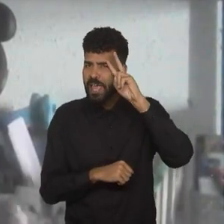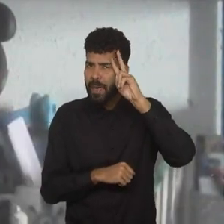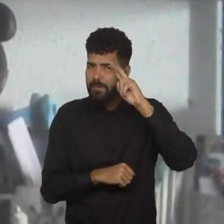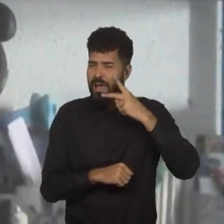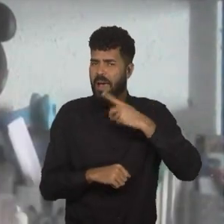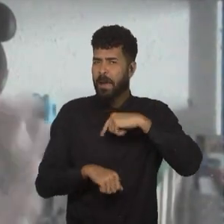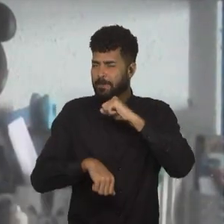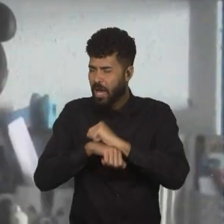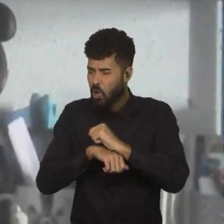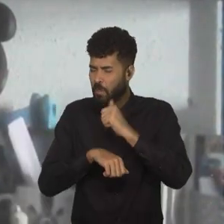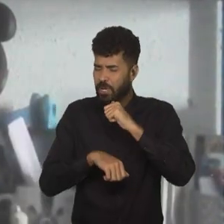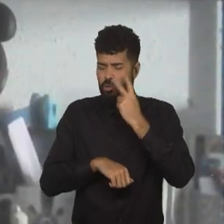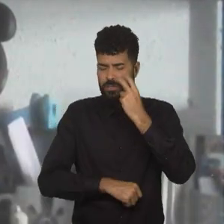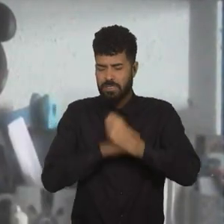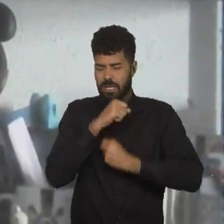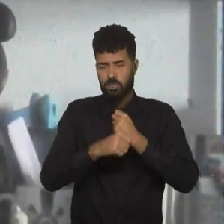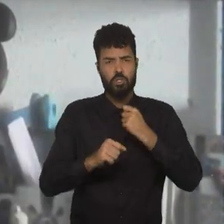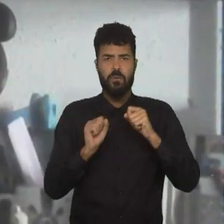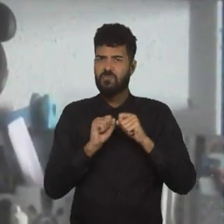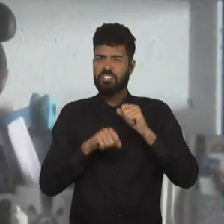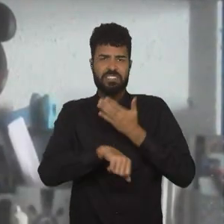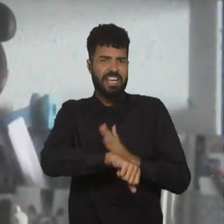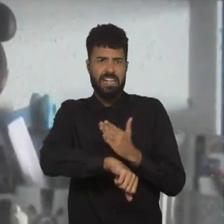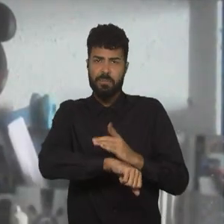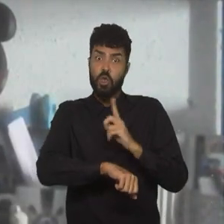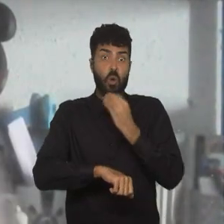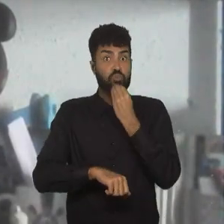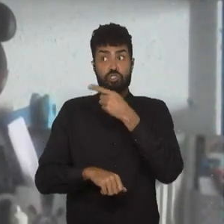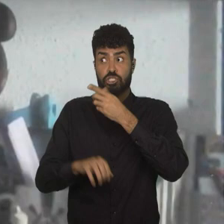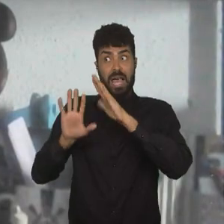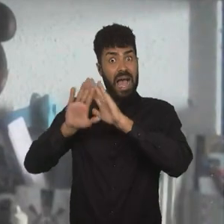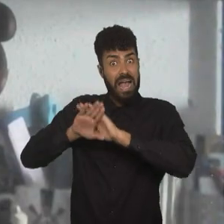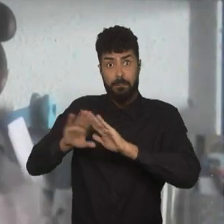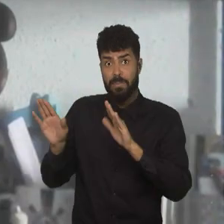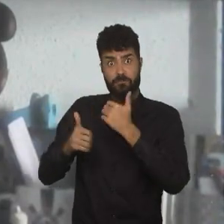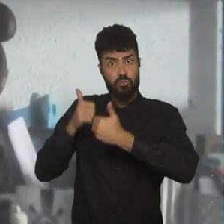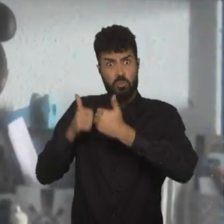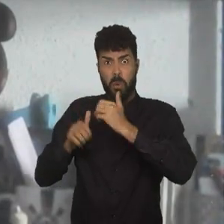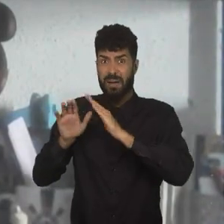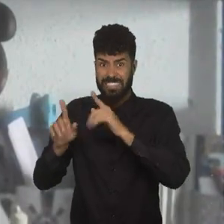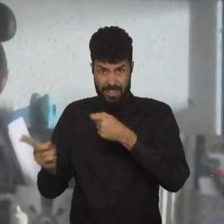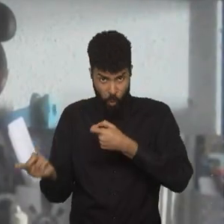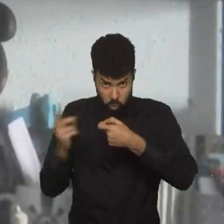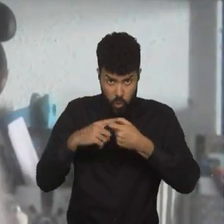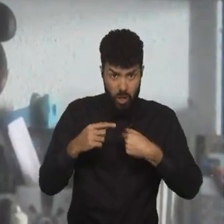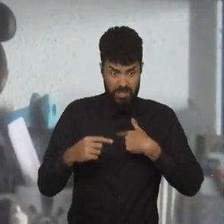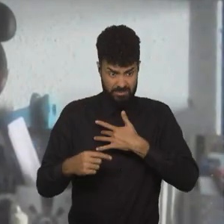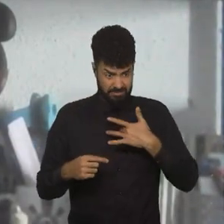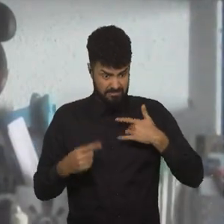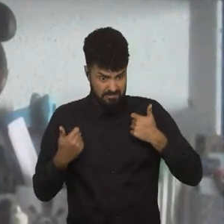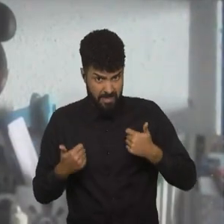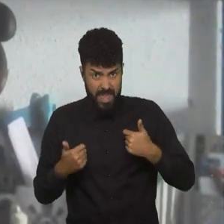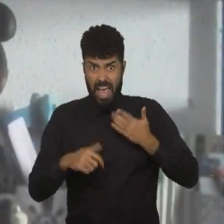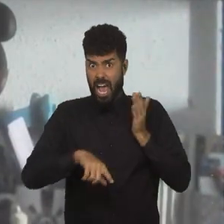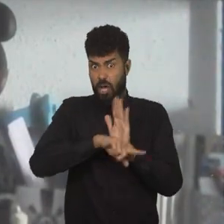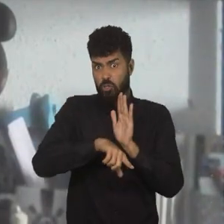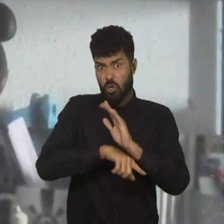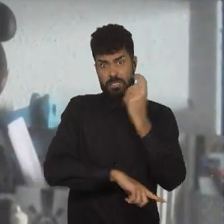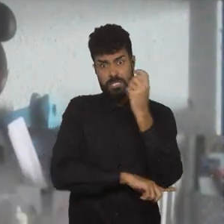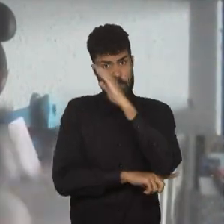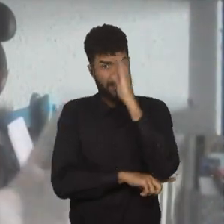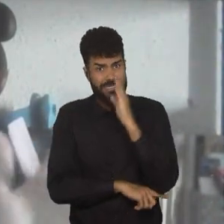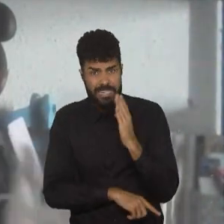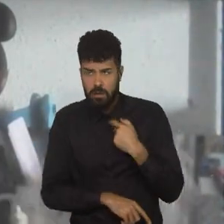parou, ficou dois anos parada, poderia ter acabado o futebol para ela, e ela volta, e ela volta bem, ela volta sendo decisiva da seleção brasileira.